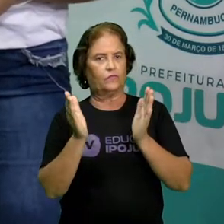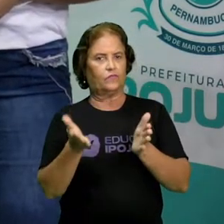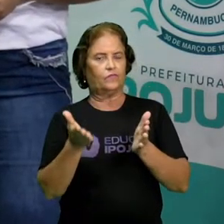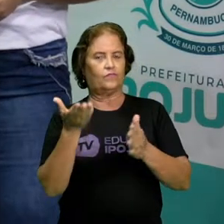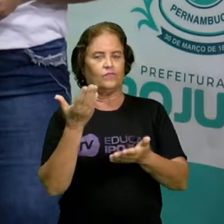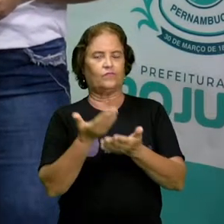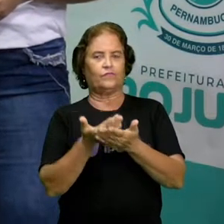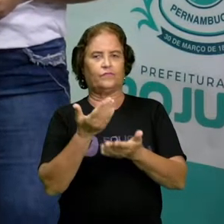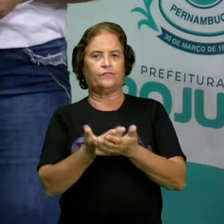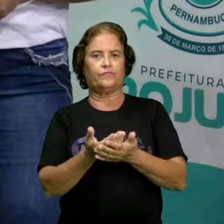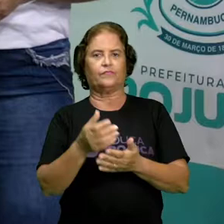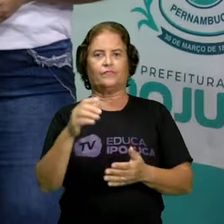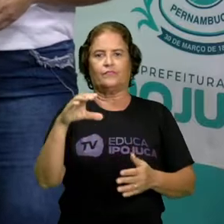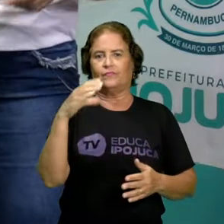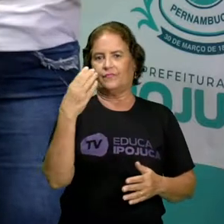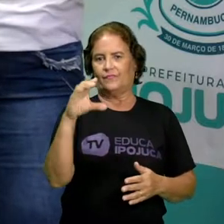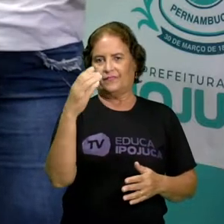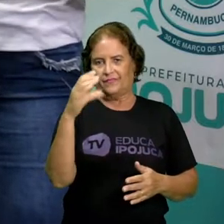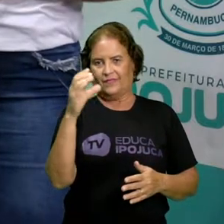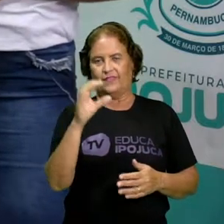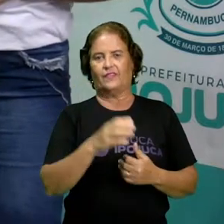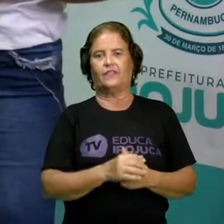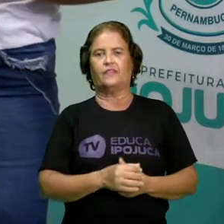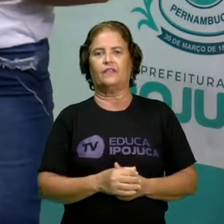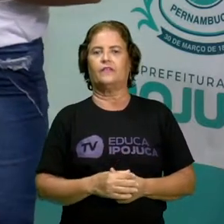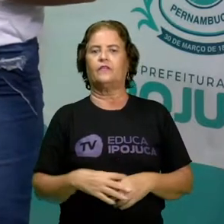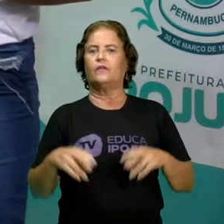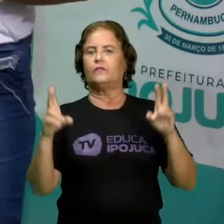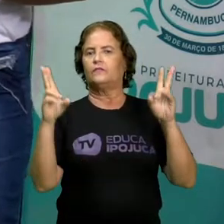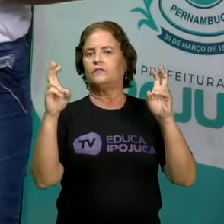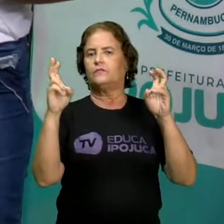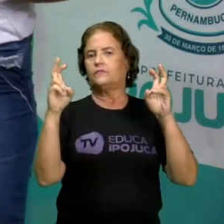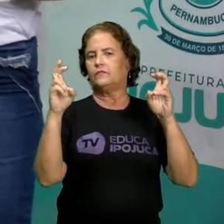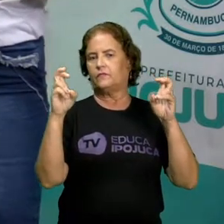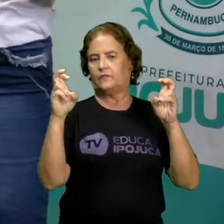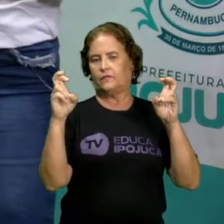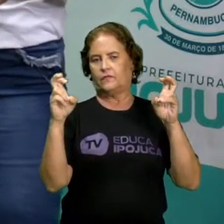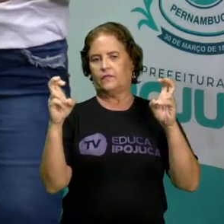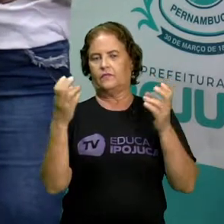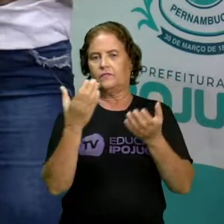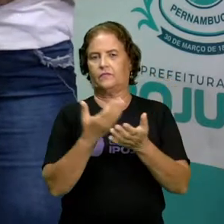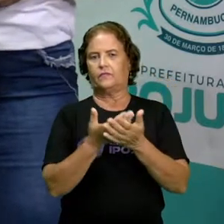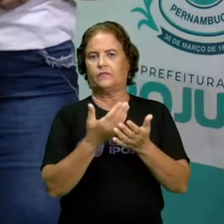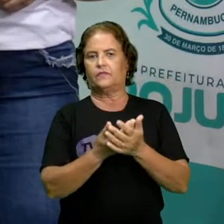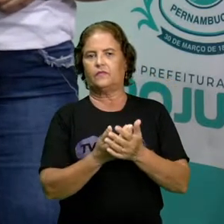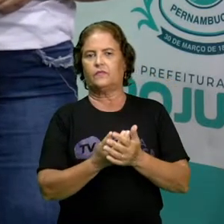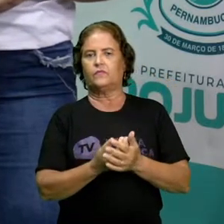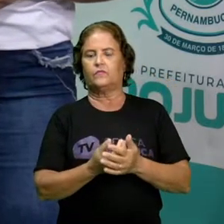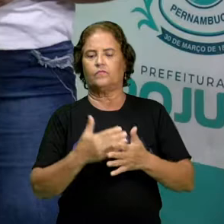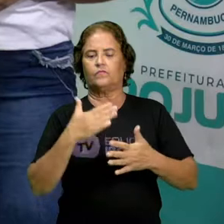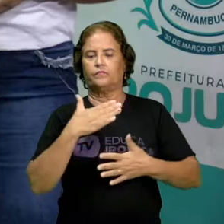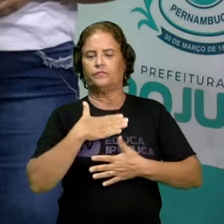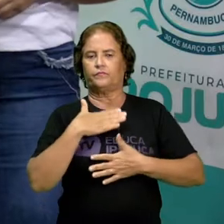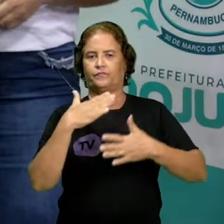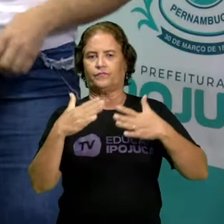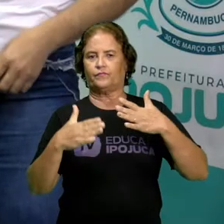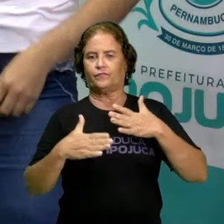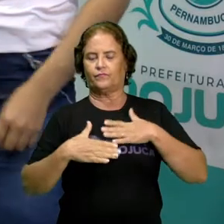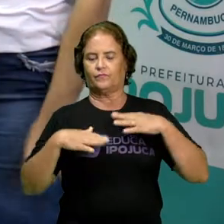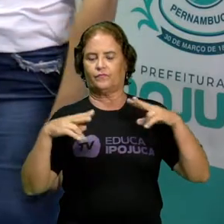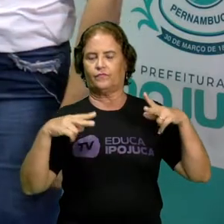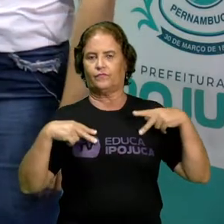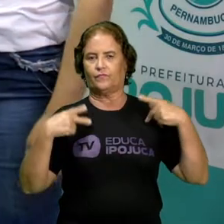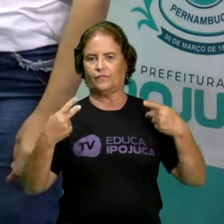ciências. Isso mesmo! E o tema da nossa aula de hoje é o corpo humano.